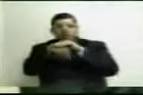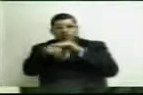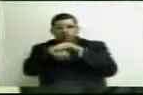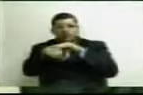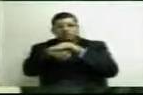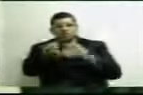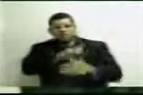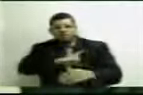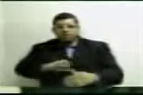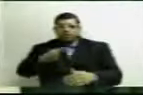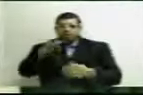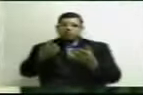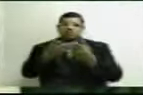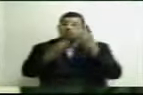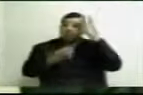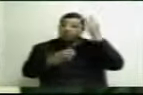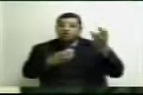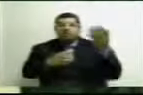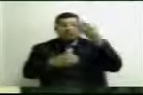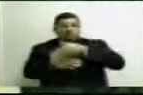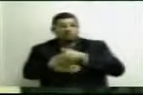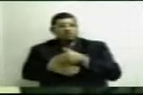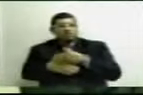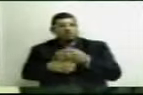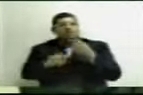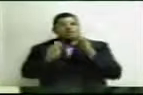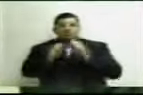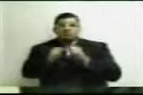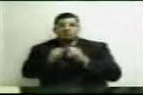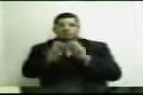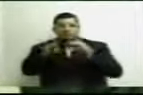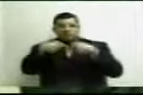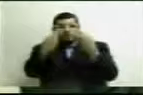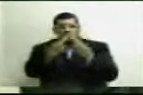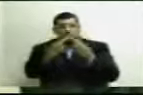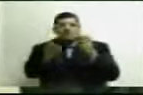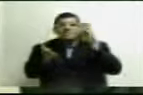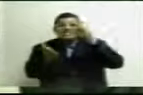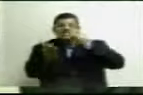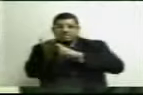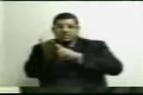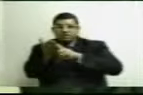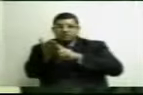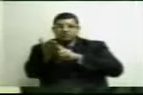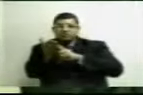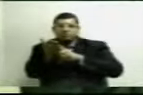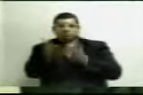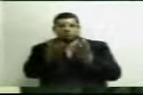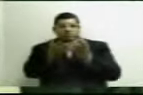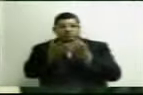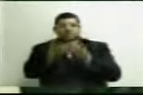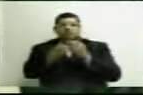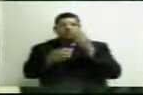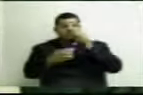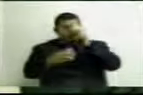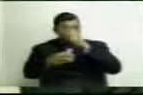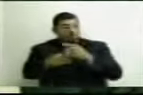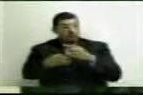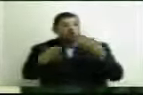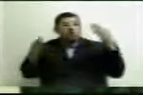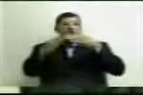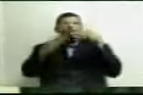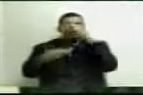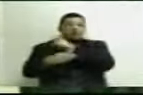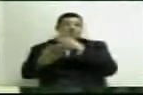conversava com o deputado Marco Rota para que amanhã a gente faça uma reunião cedo, não é? Para que tome uma